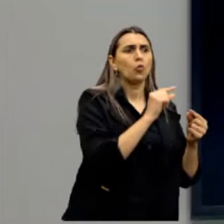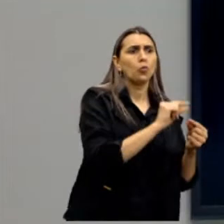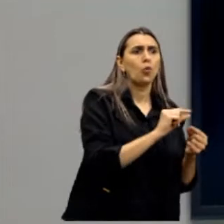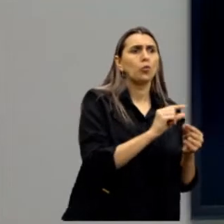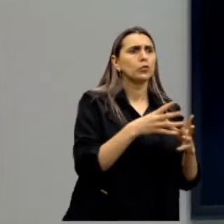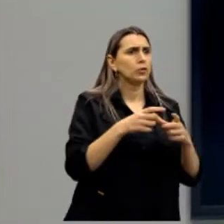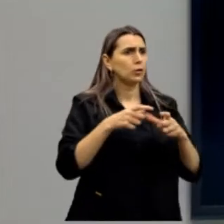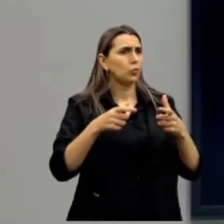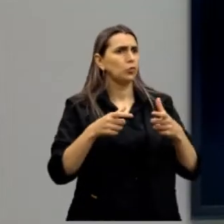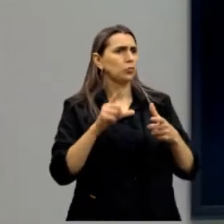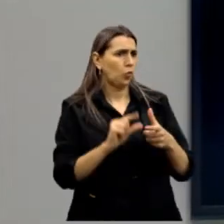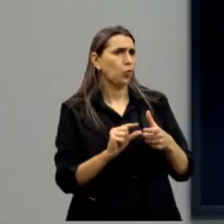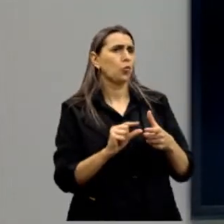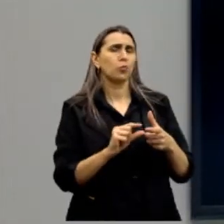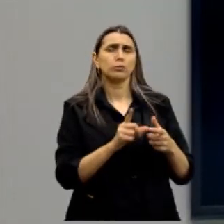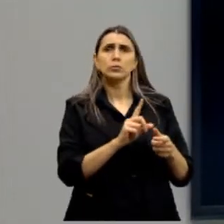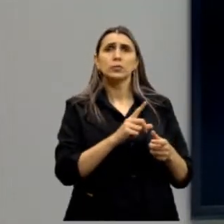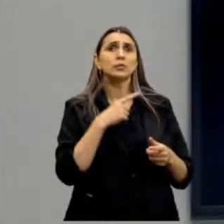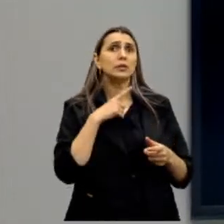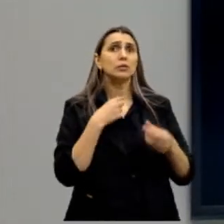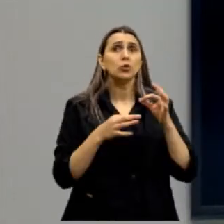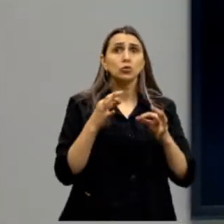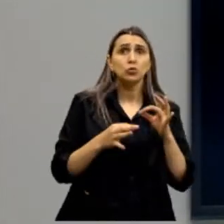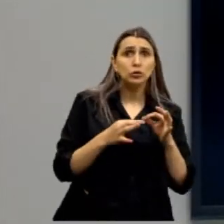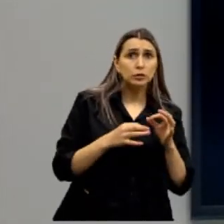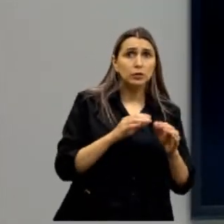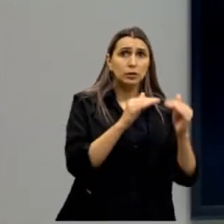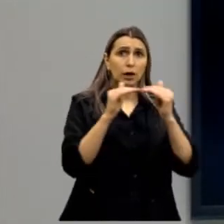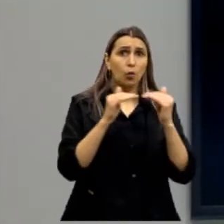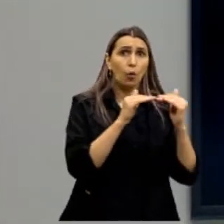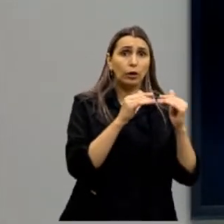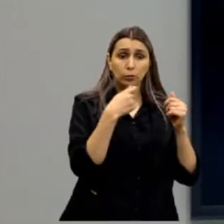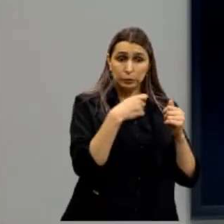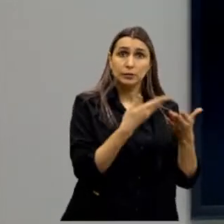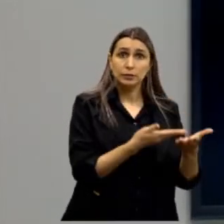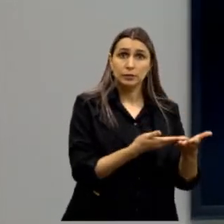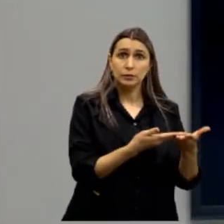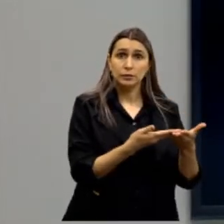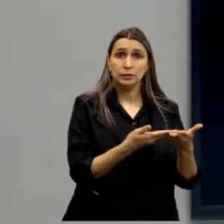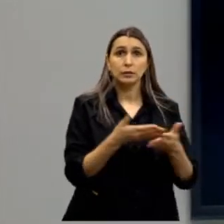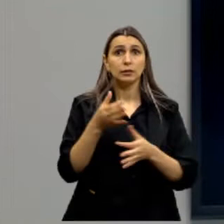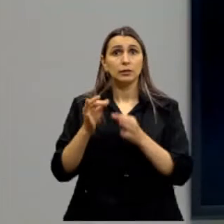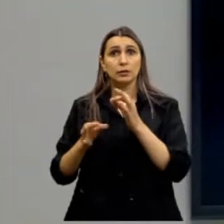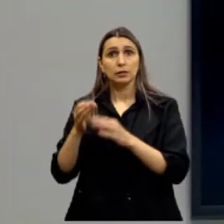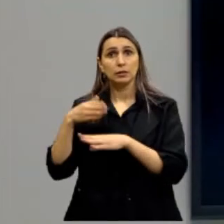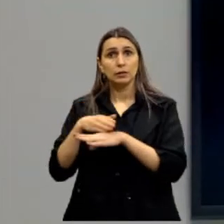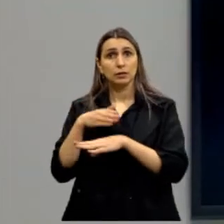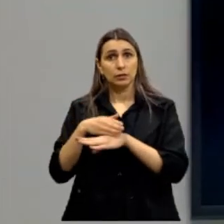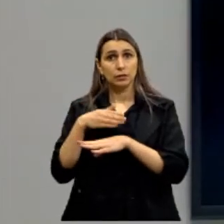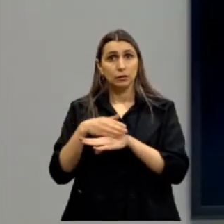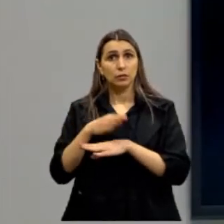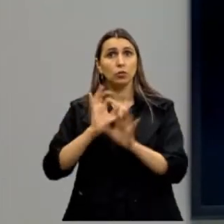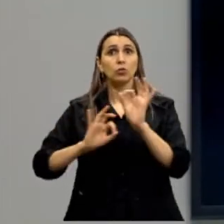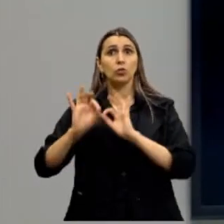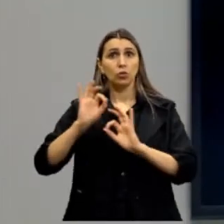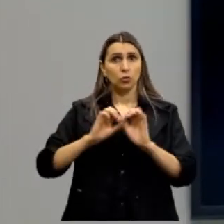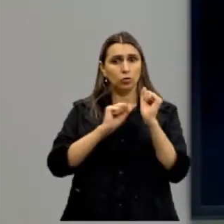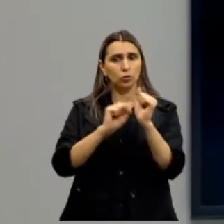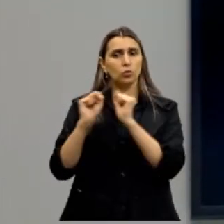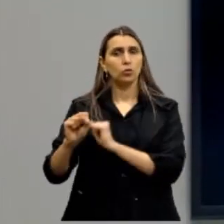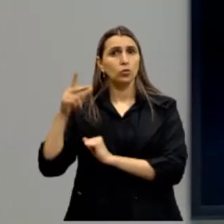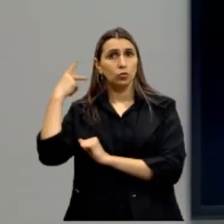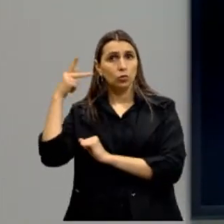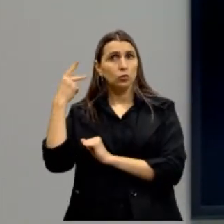não dá, não dá, temos que ter uma certa justiça, que é a igualdade. E a justiça participativa, que é a organização do poder